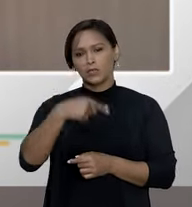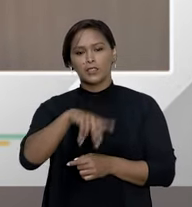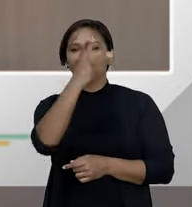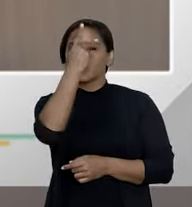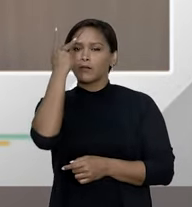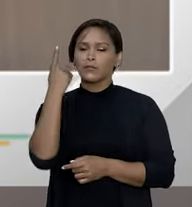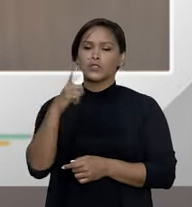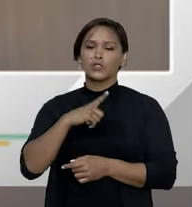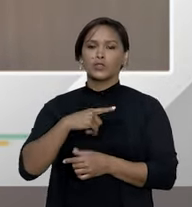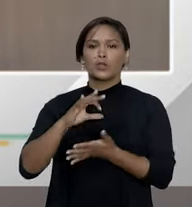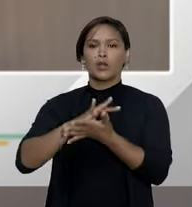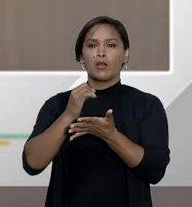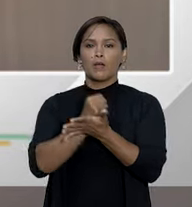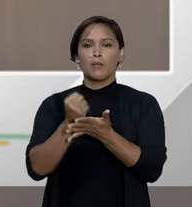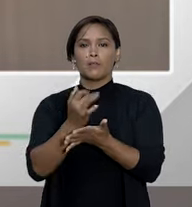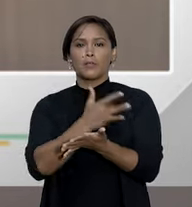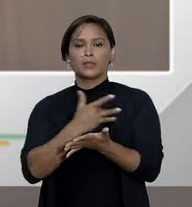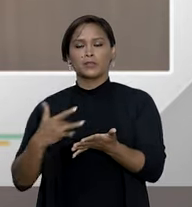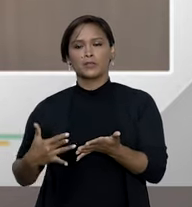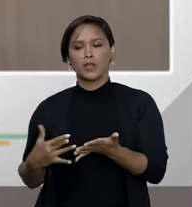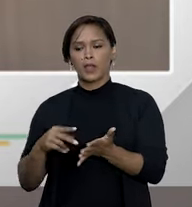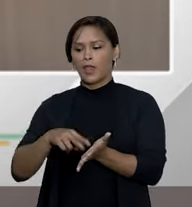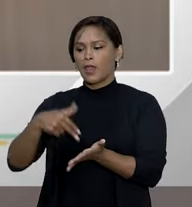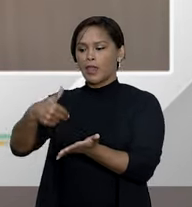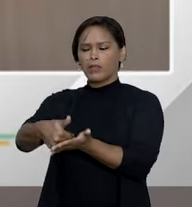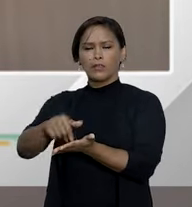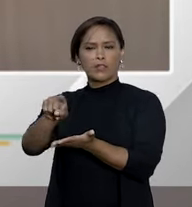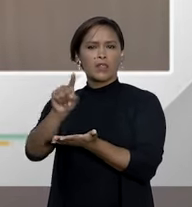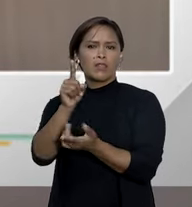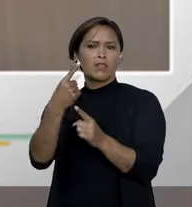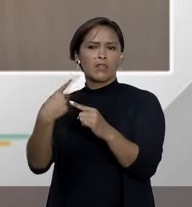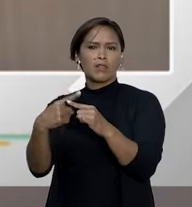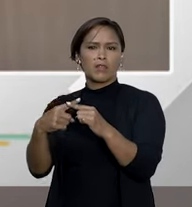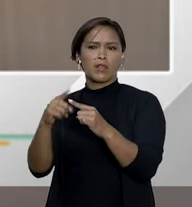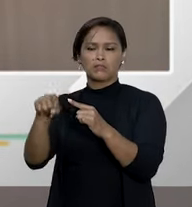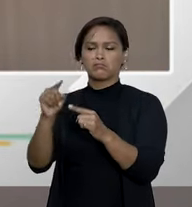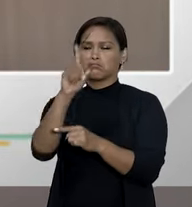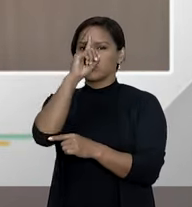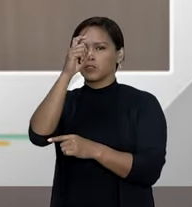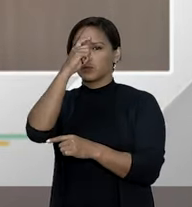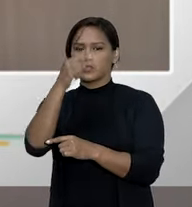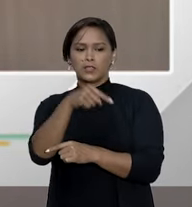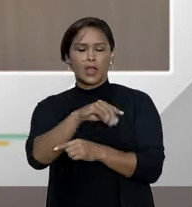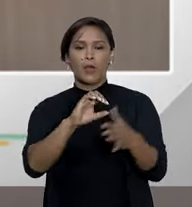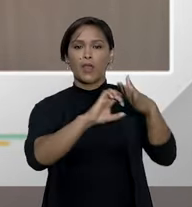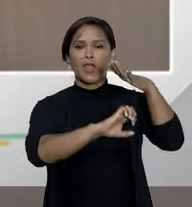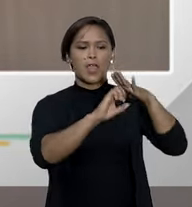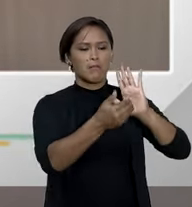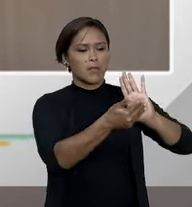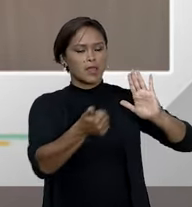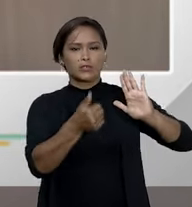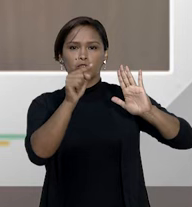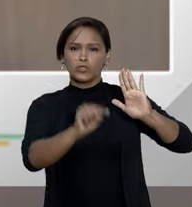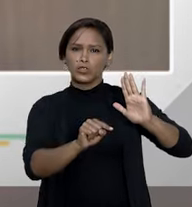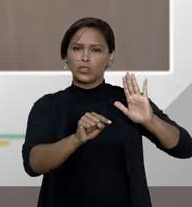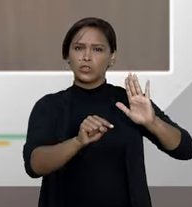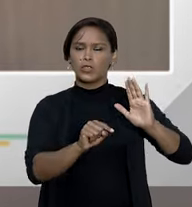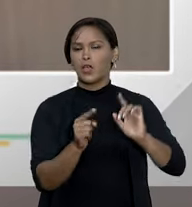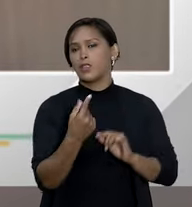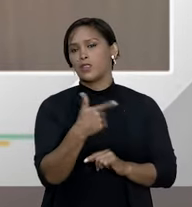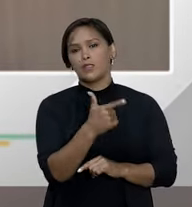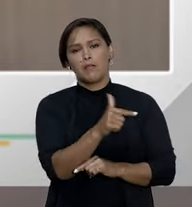beneficiário de um plano de saúde esteja internado em um hospital e a operadora, unilateralmente